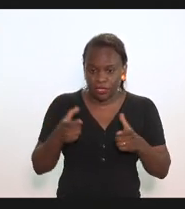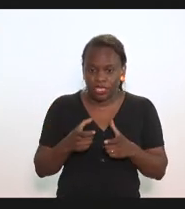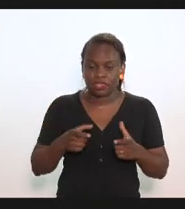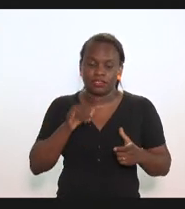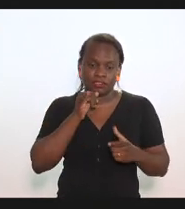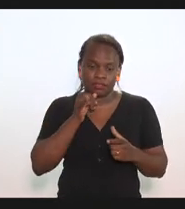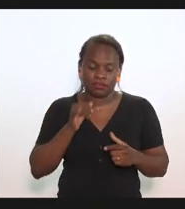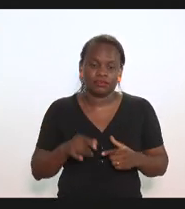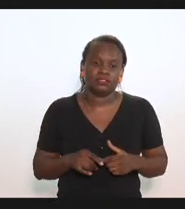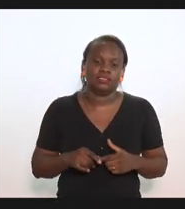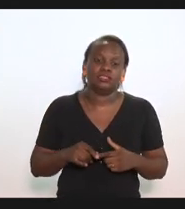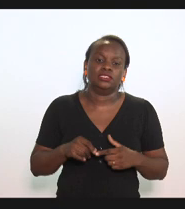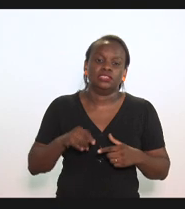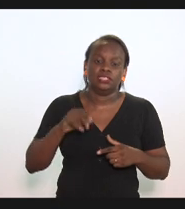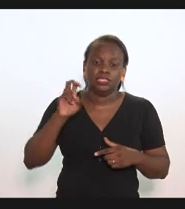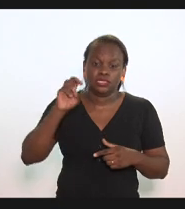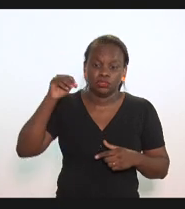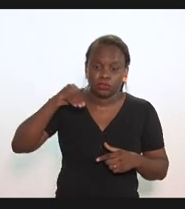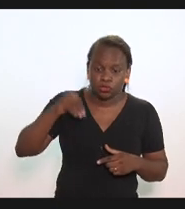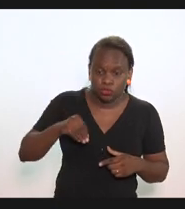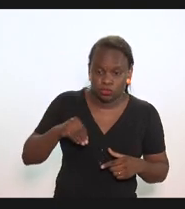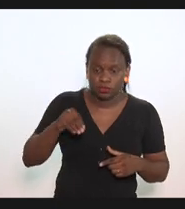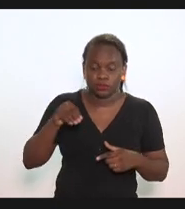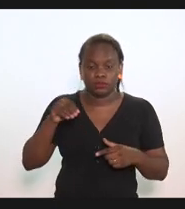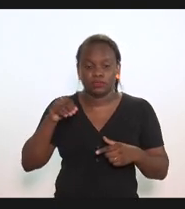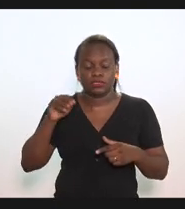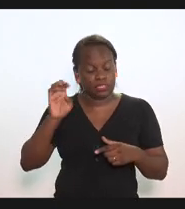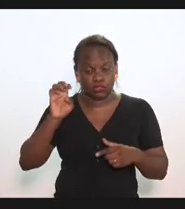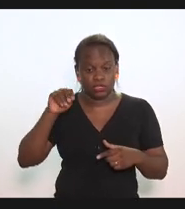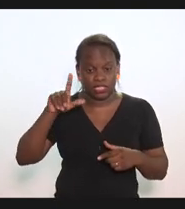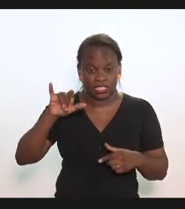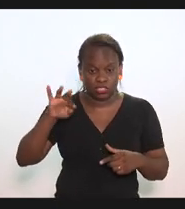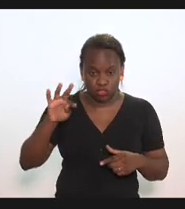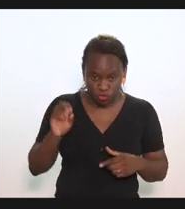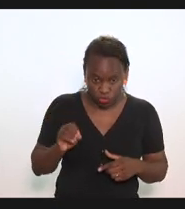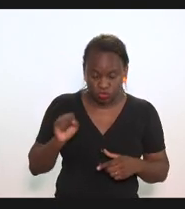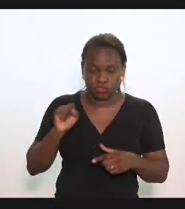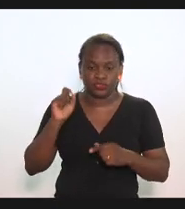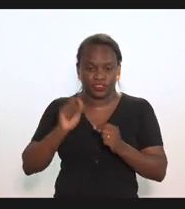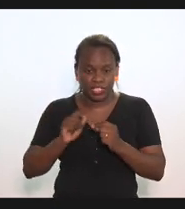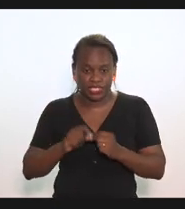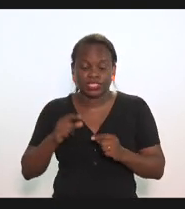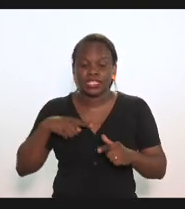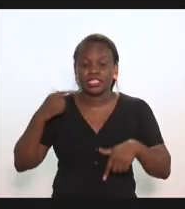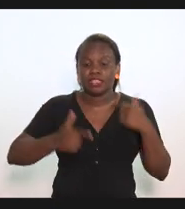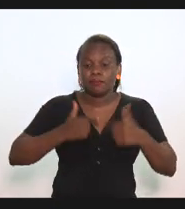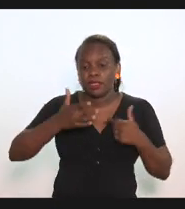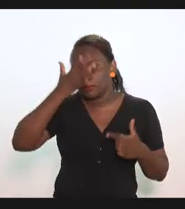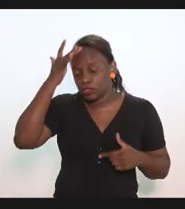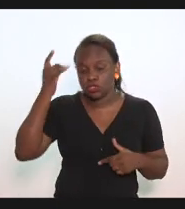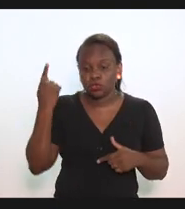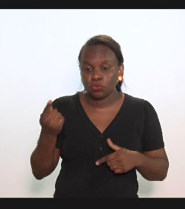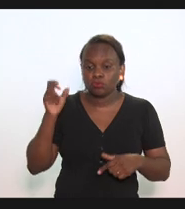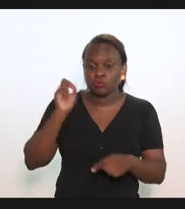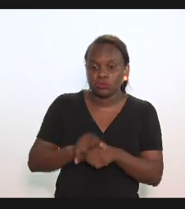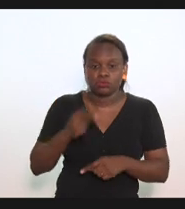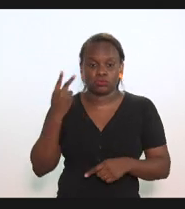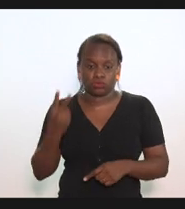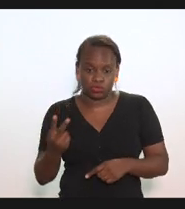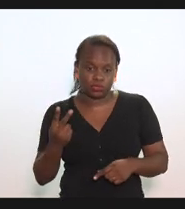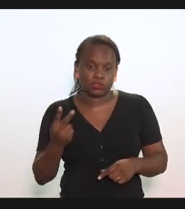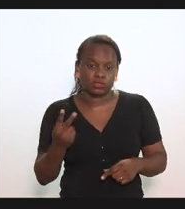por exemplo a cada 5 mil litros produzido há um emprego direto de dois